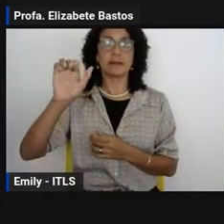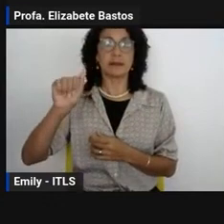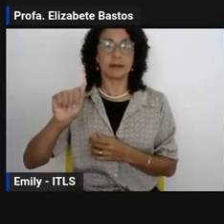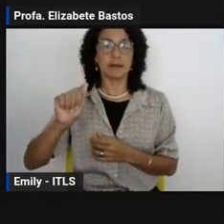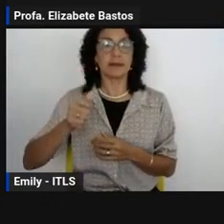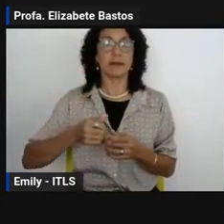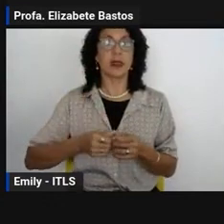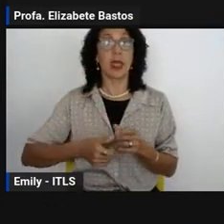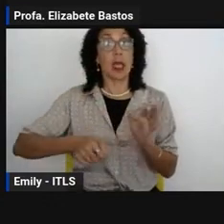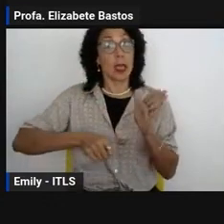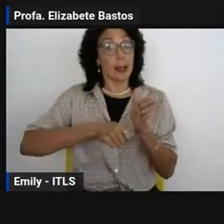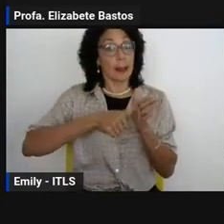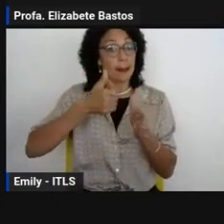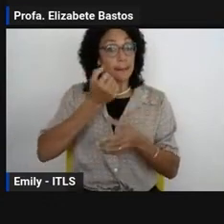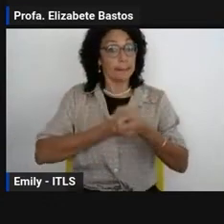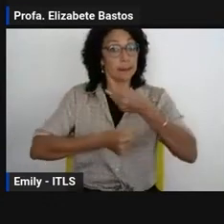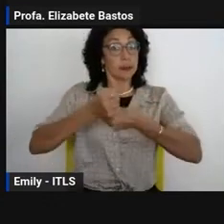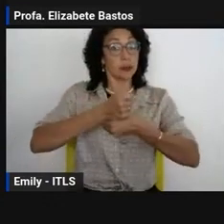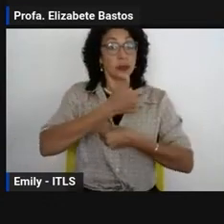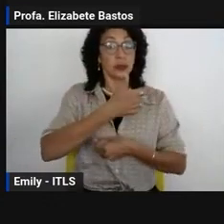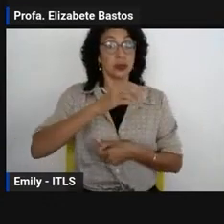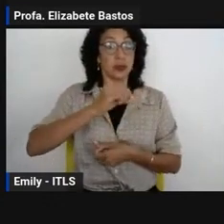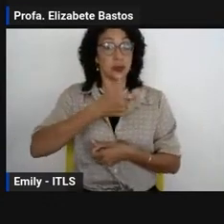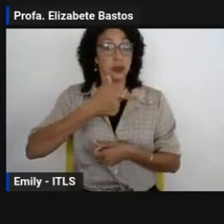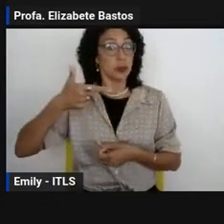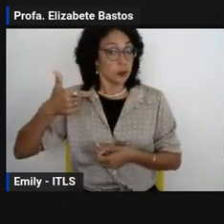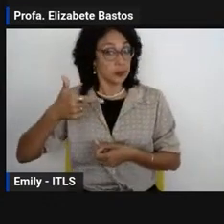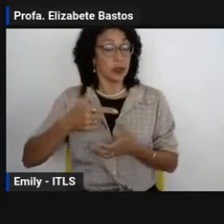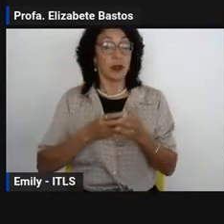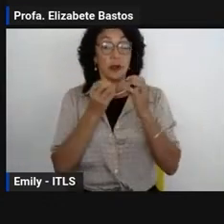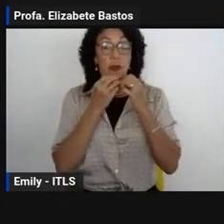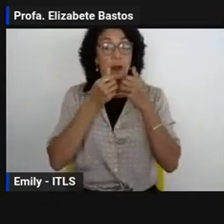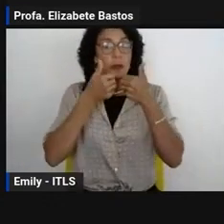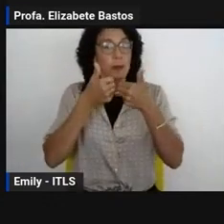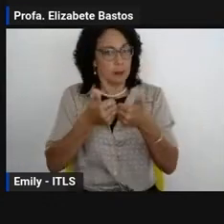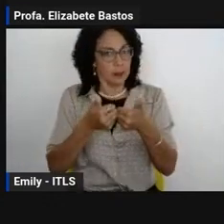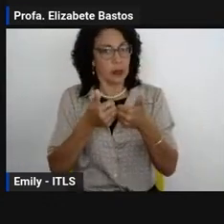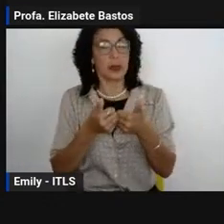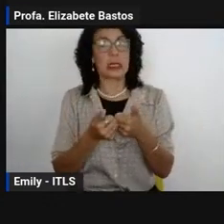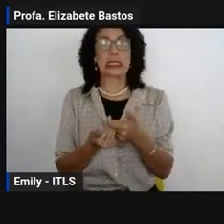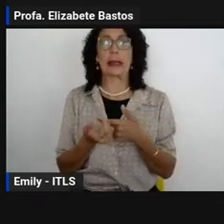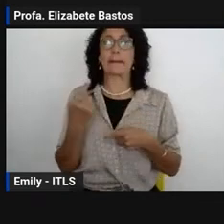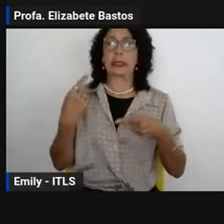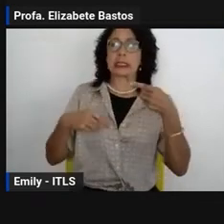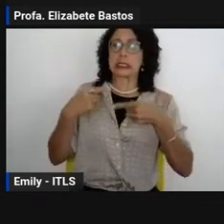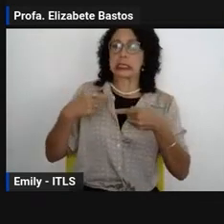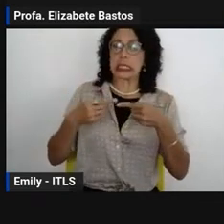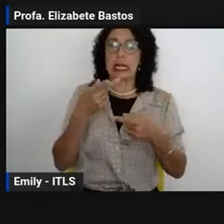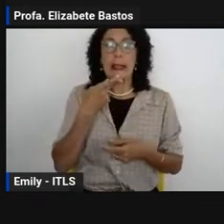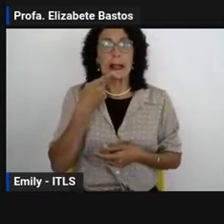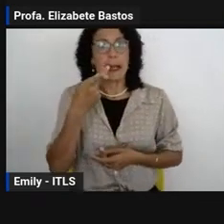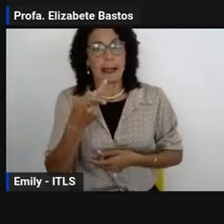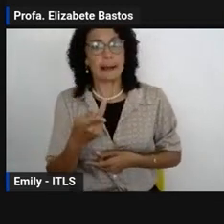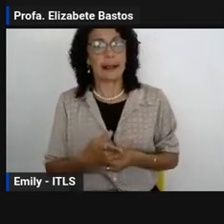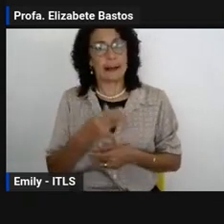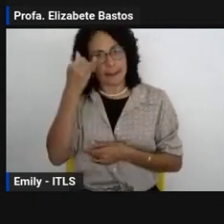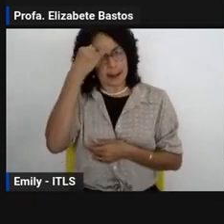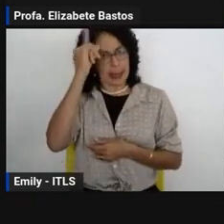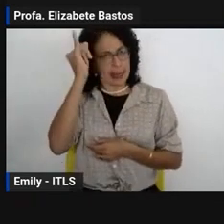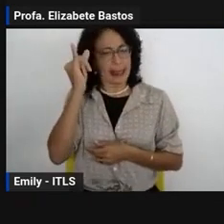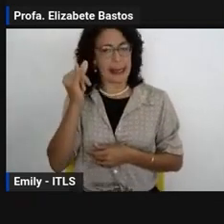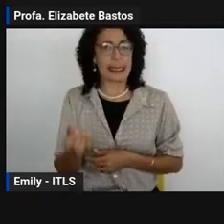ano passado, foi um projeto muito exitoso em que a gente pôde dialogar com as bases, com os professores da rede,